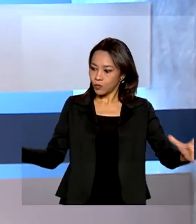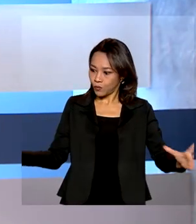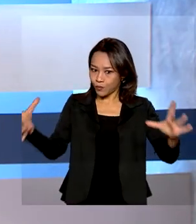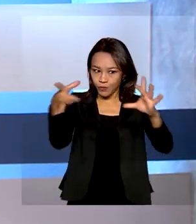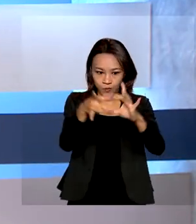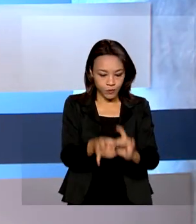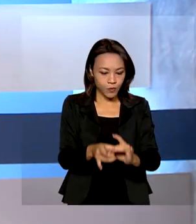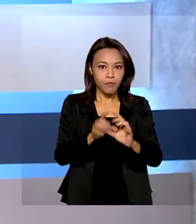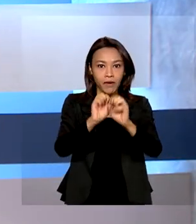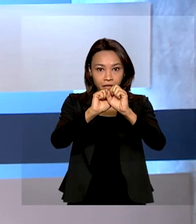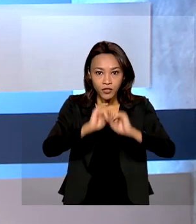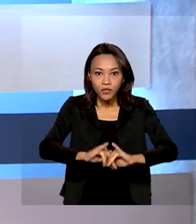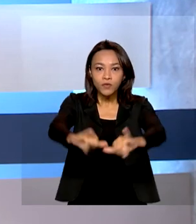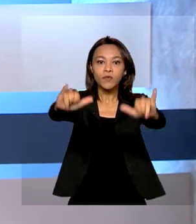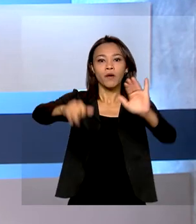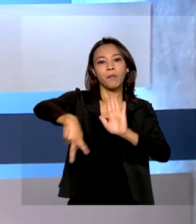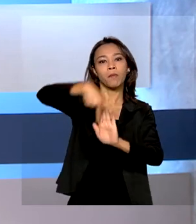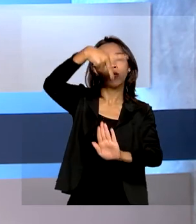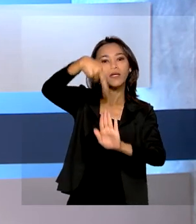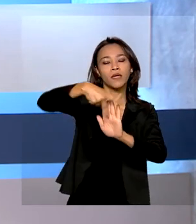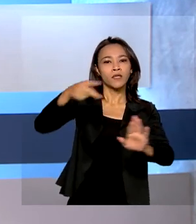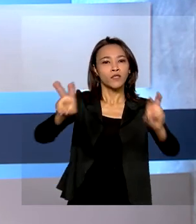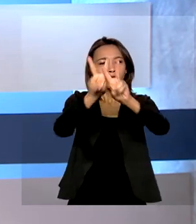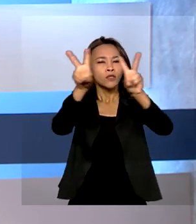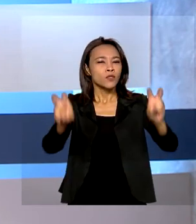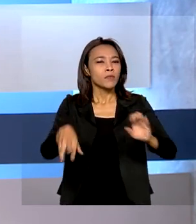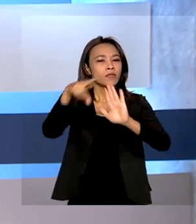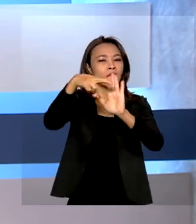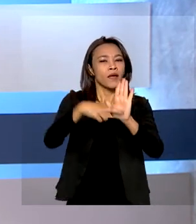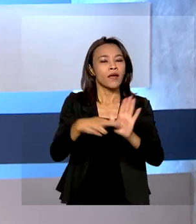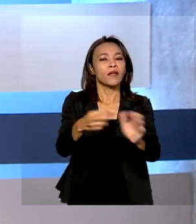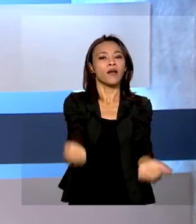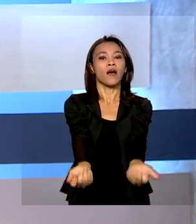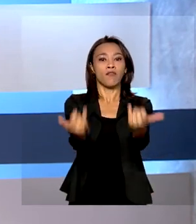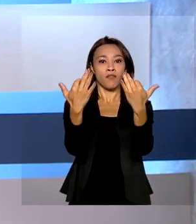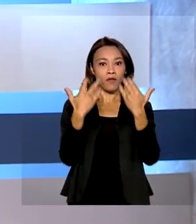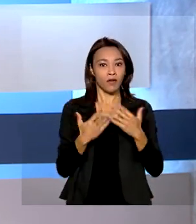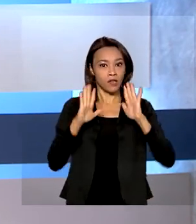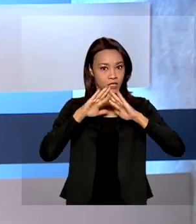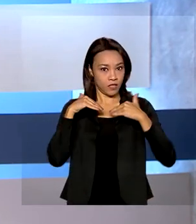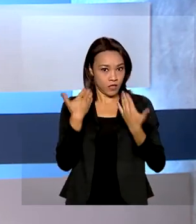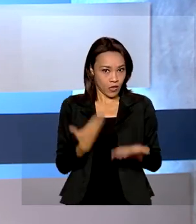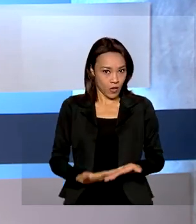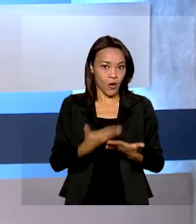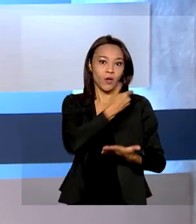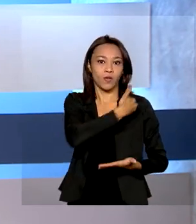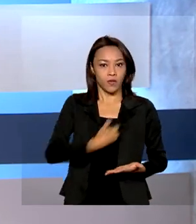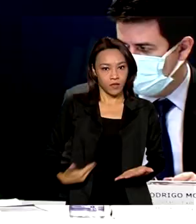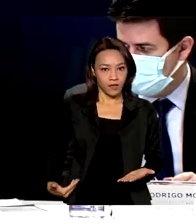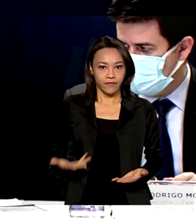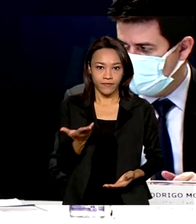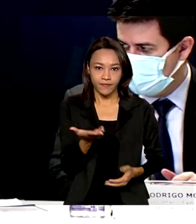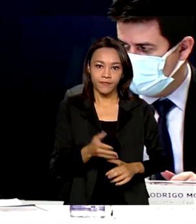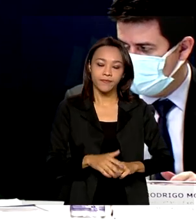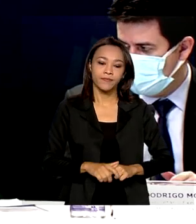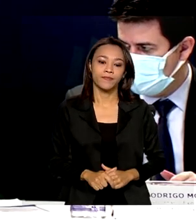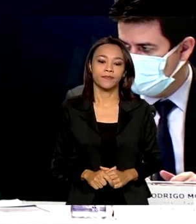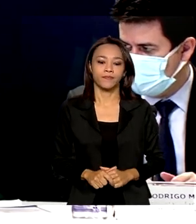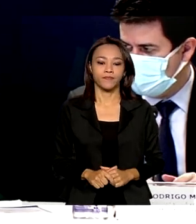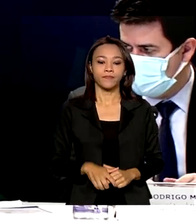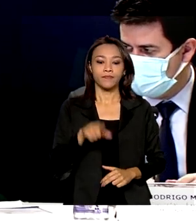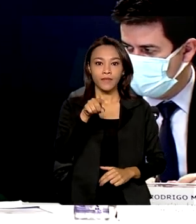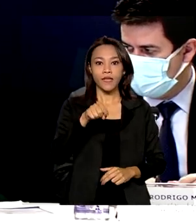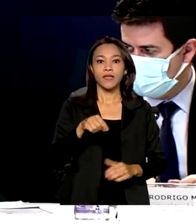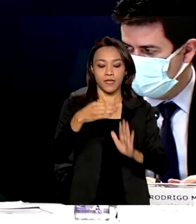lançar uma portaria com orientações para o retorno seguro às aulas presenciais na rede pública de ensino. A